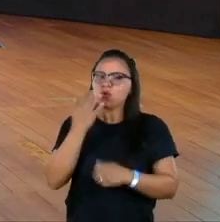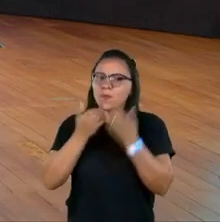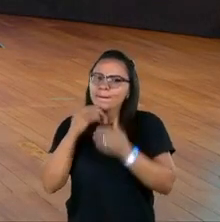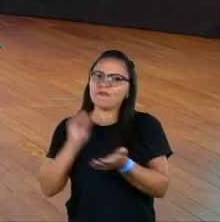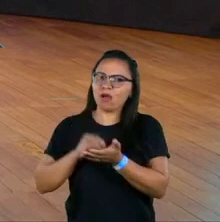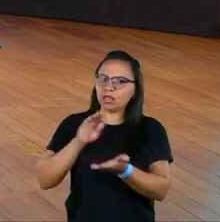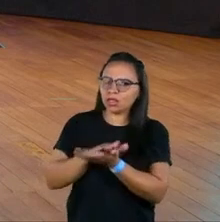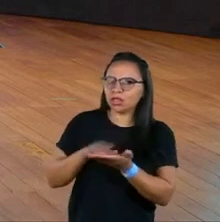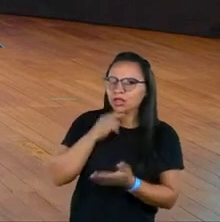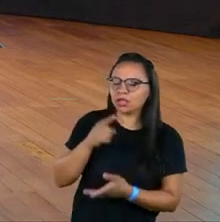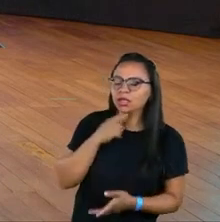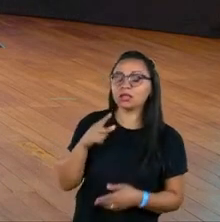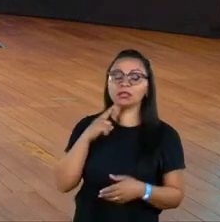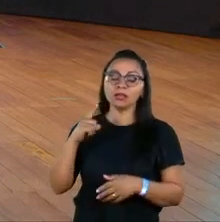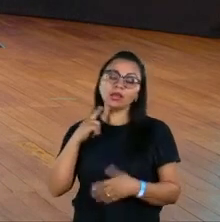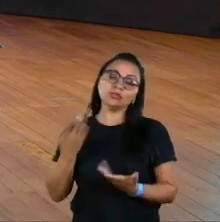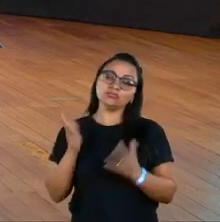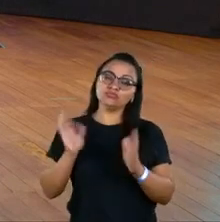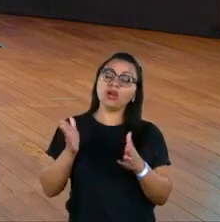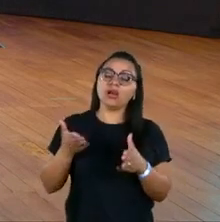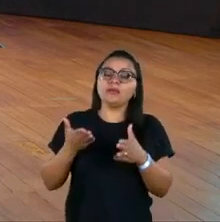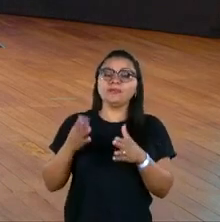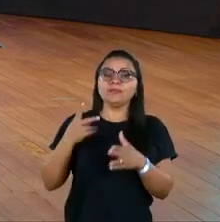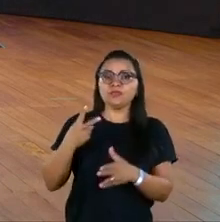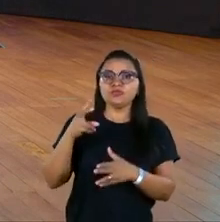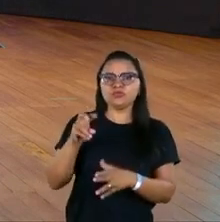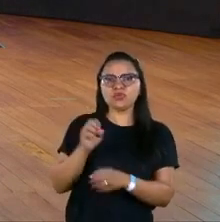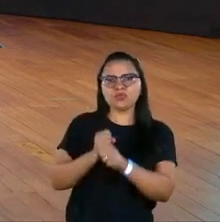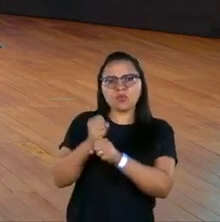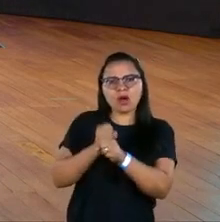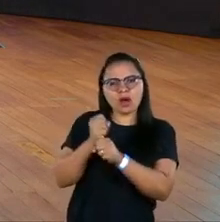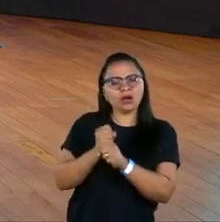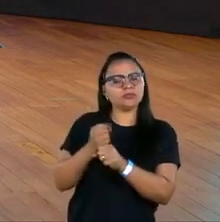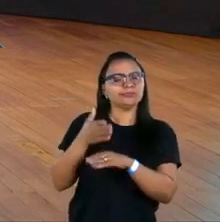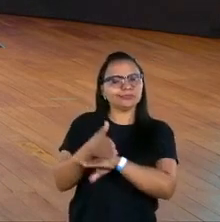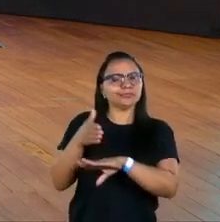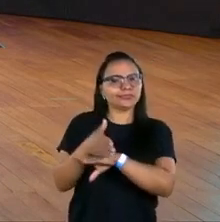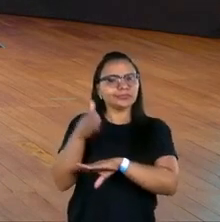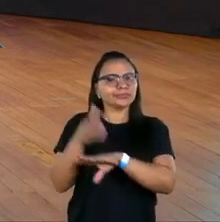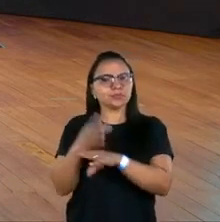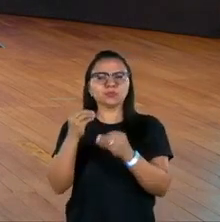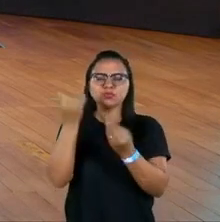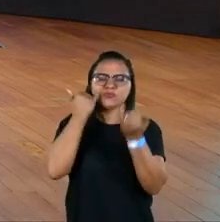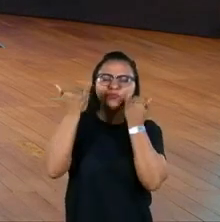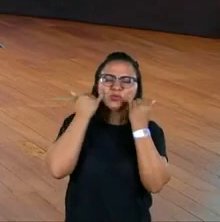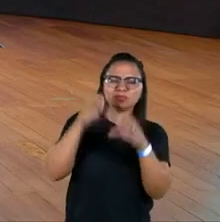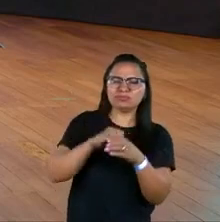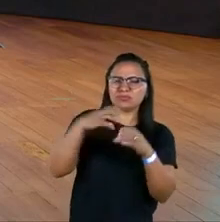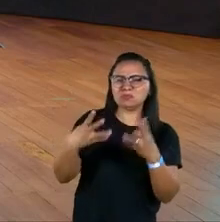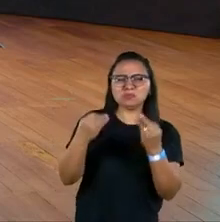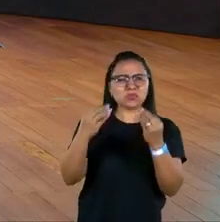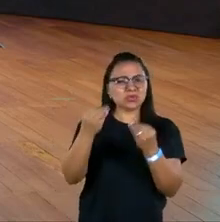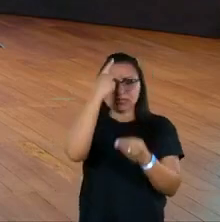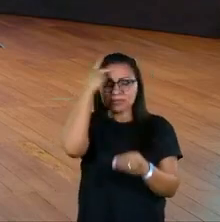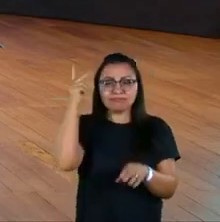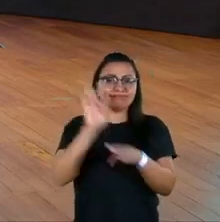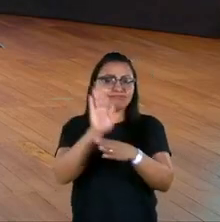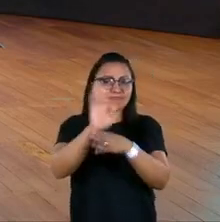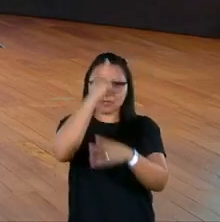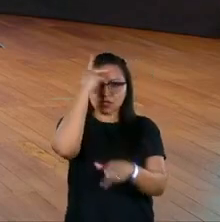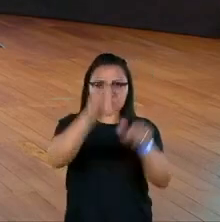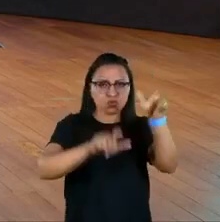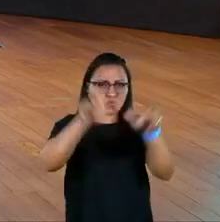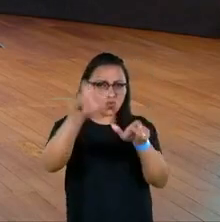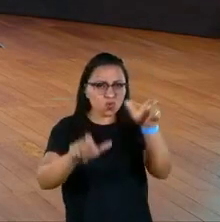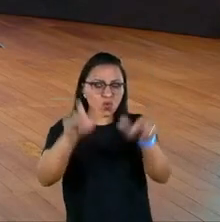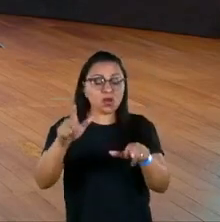Então, a gente tem já uma atuação muito consistente ao longo desses 28 anos nisso, e muito conteúdo, muita informação e muita formação de pessoas e